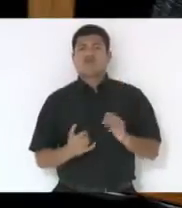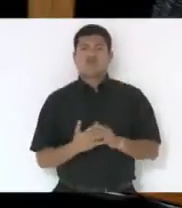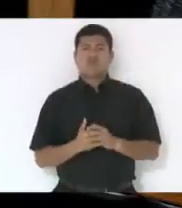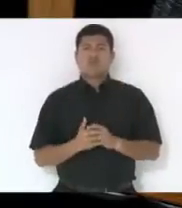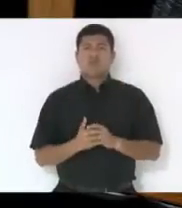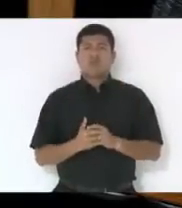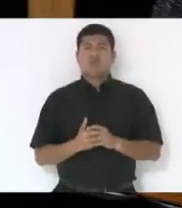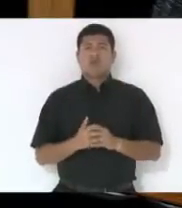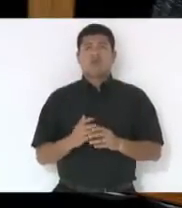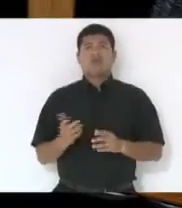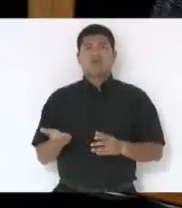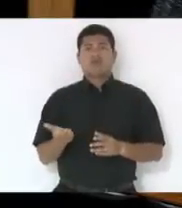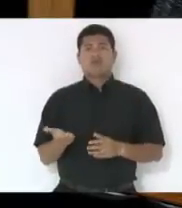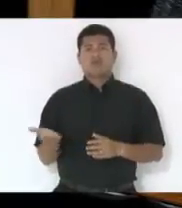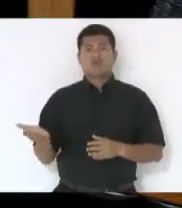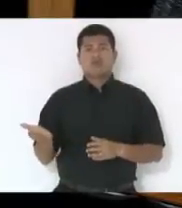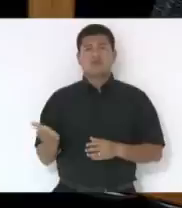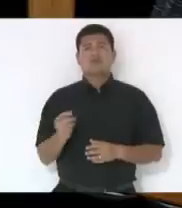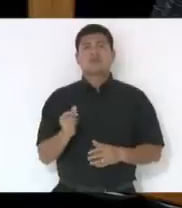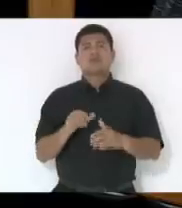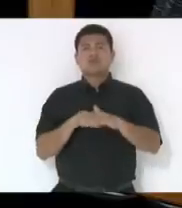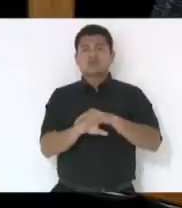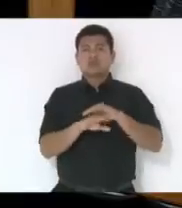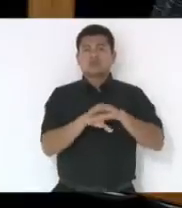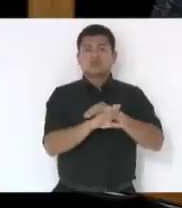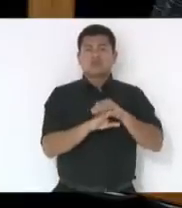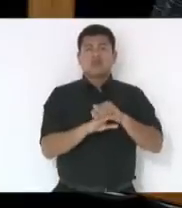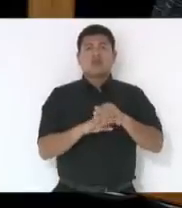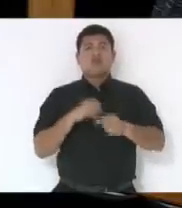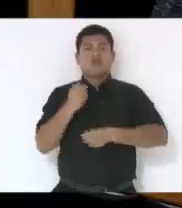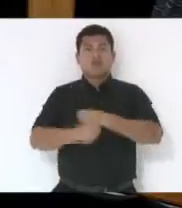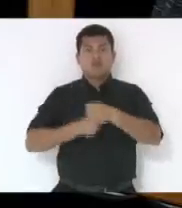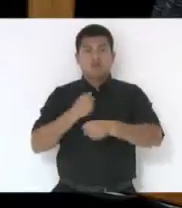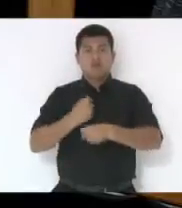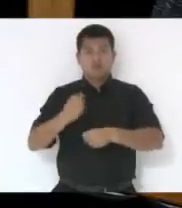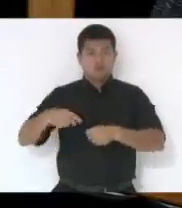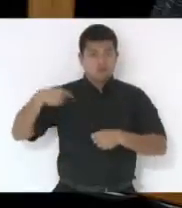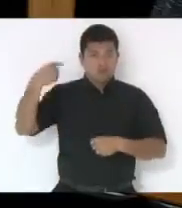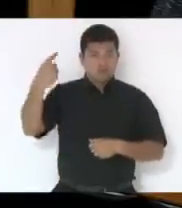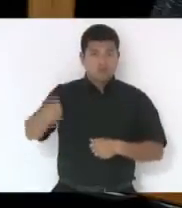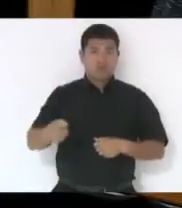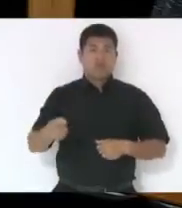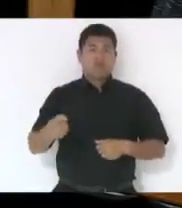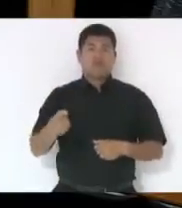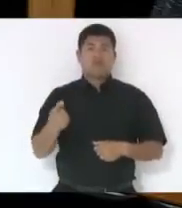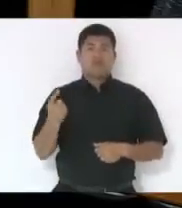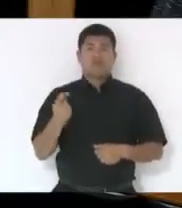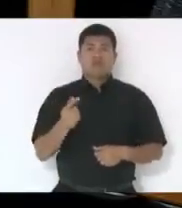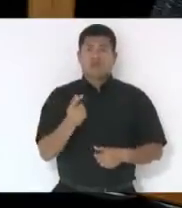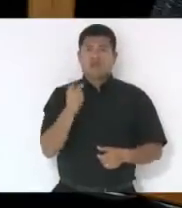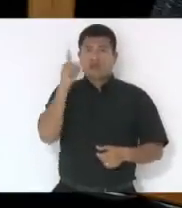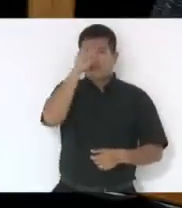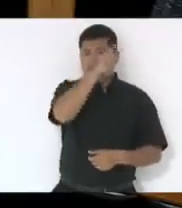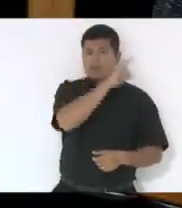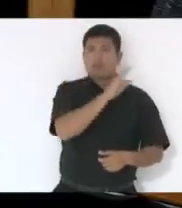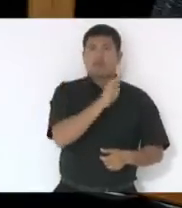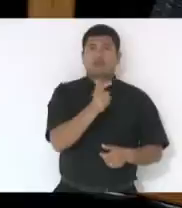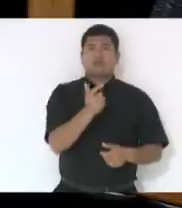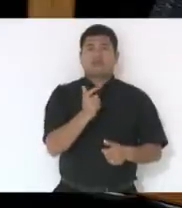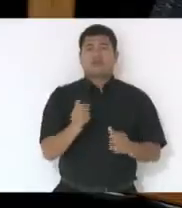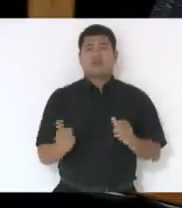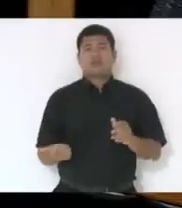Para fazer o caixa do governo, na virada do ano, não ter dificuldade também para a lei da direção fiscal.